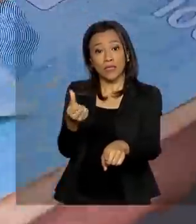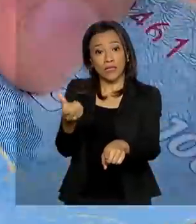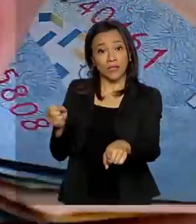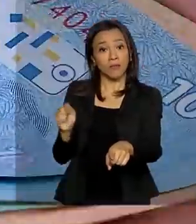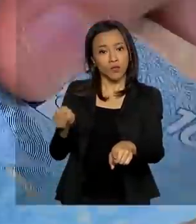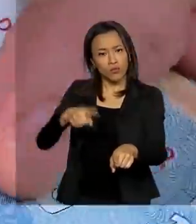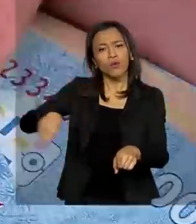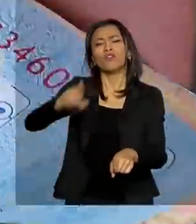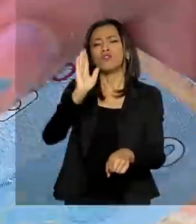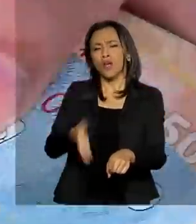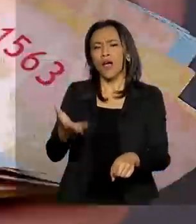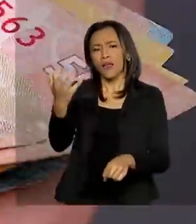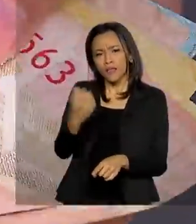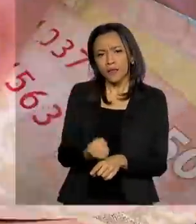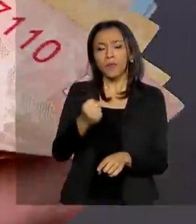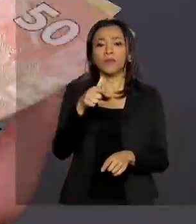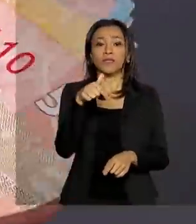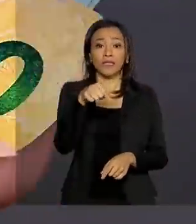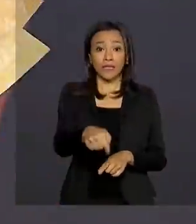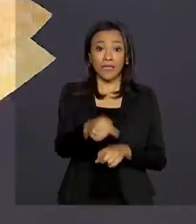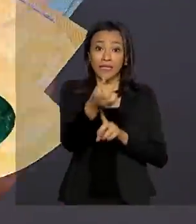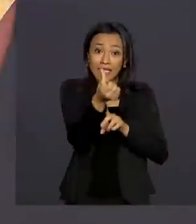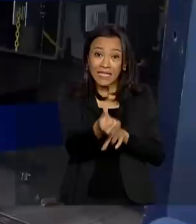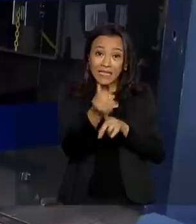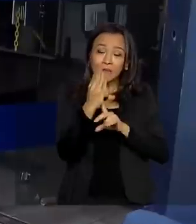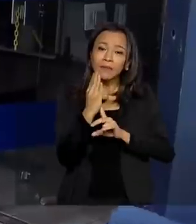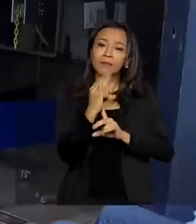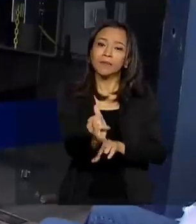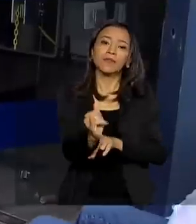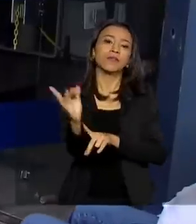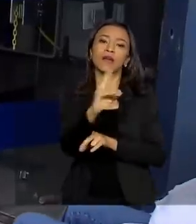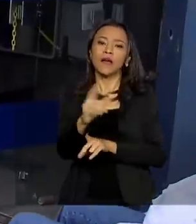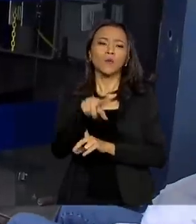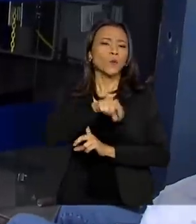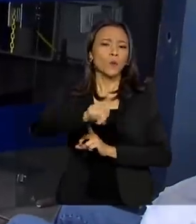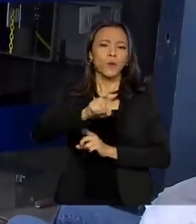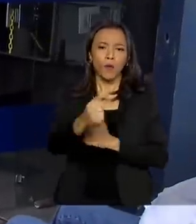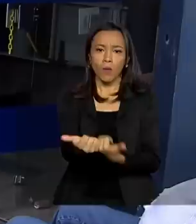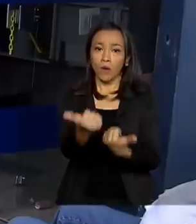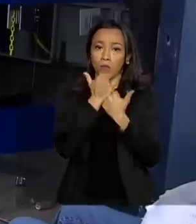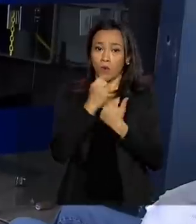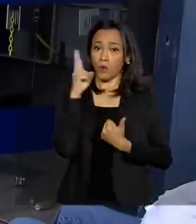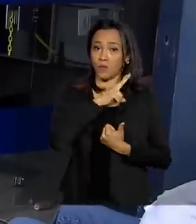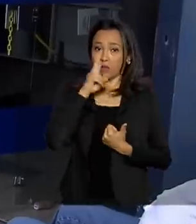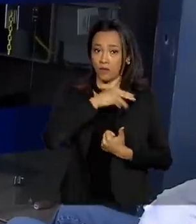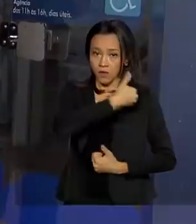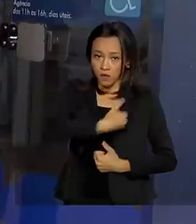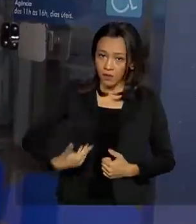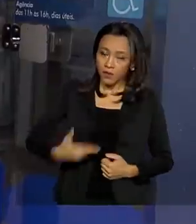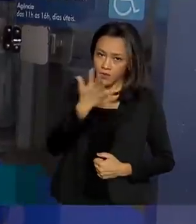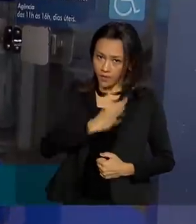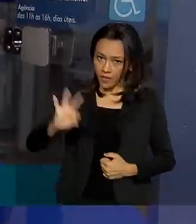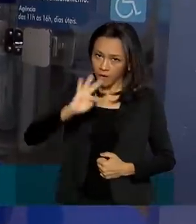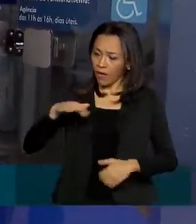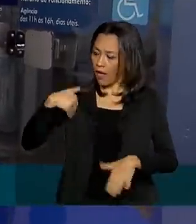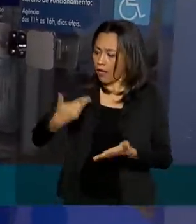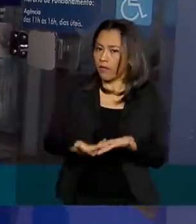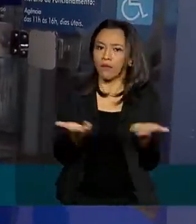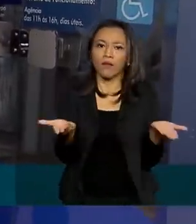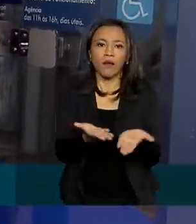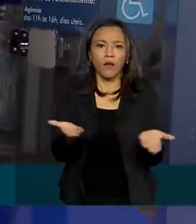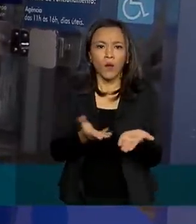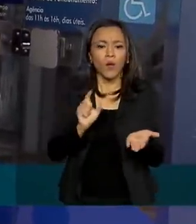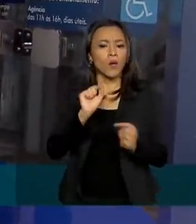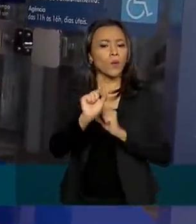receberam mais de 76 bilhões de reais do auxílio emergencial do governo federal. Até o momento, as